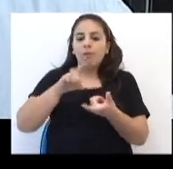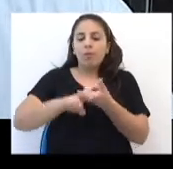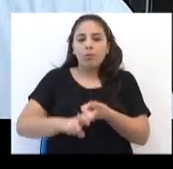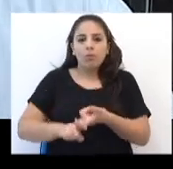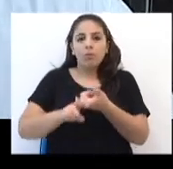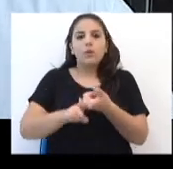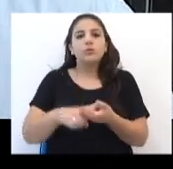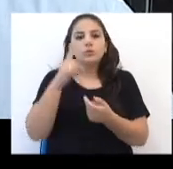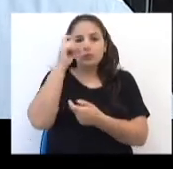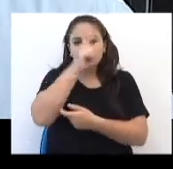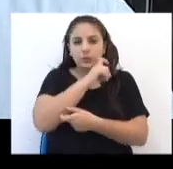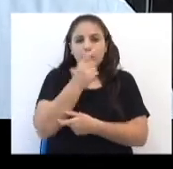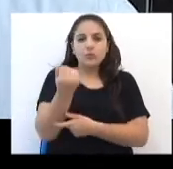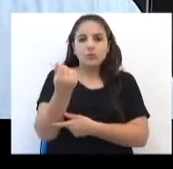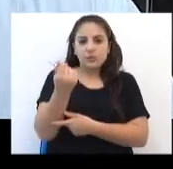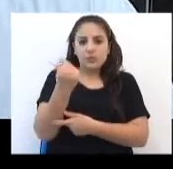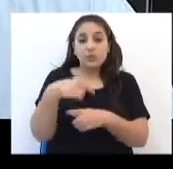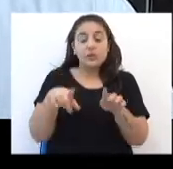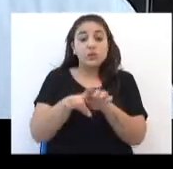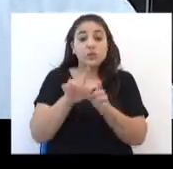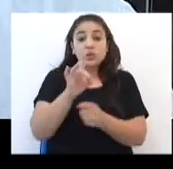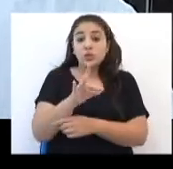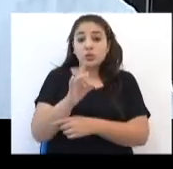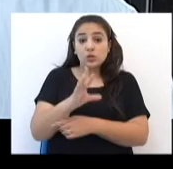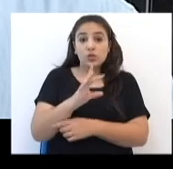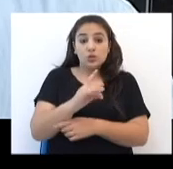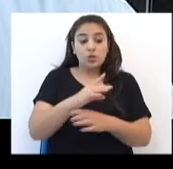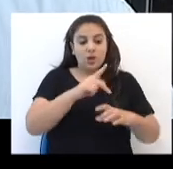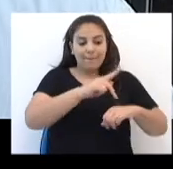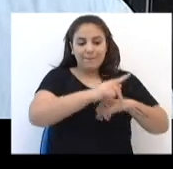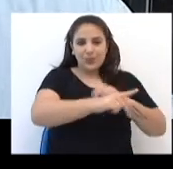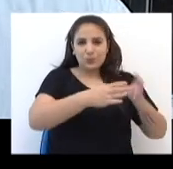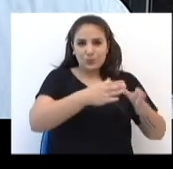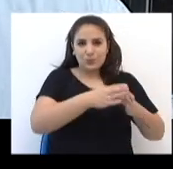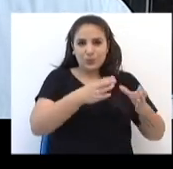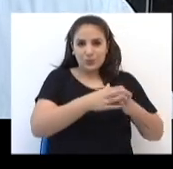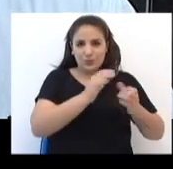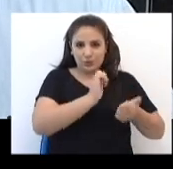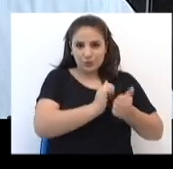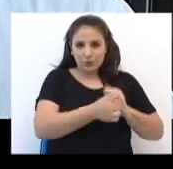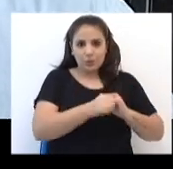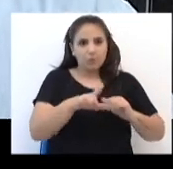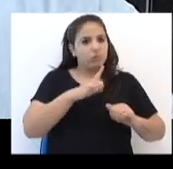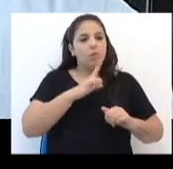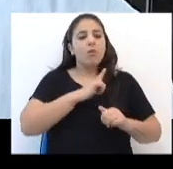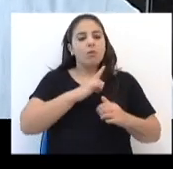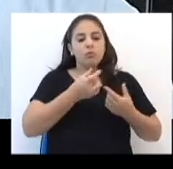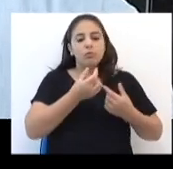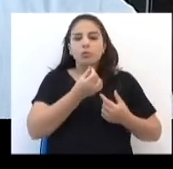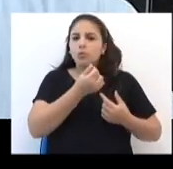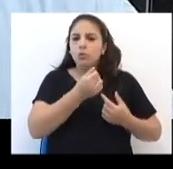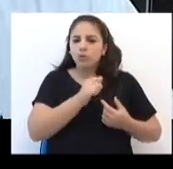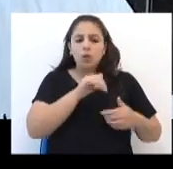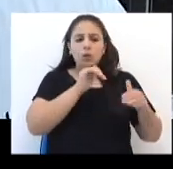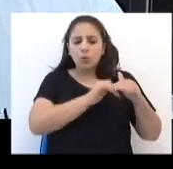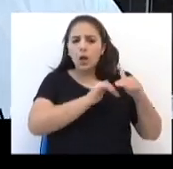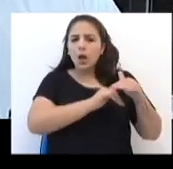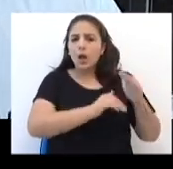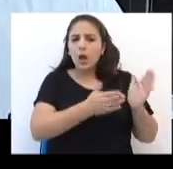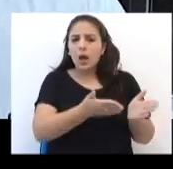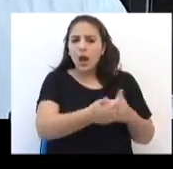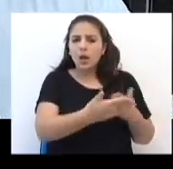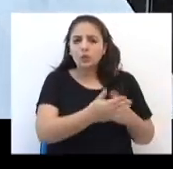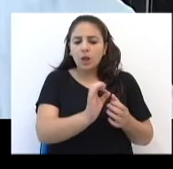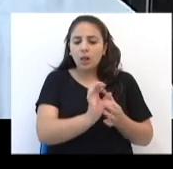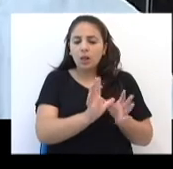com dificuldades financeiras, onde apenas o Esporte Clube Passo Fundo está com superávit. Tem dinheiro no